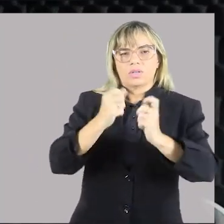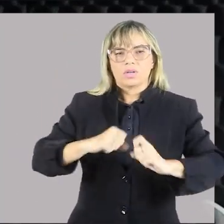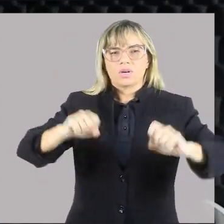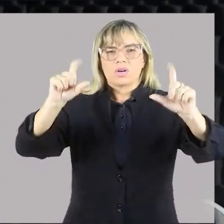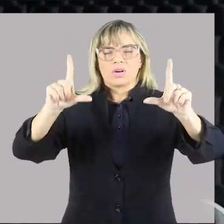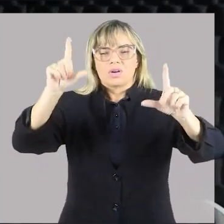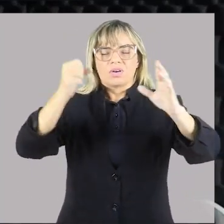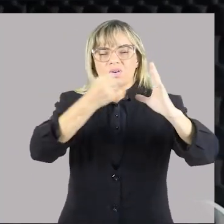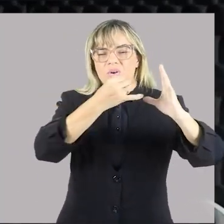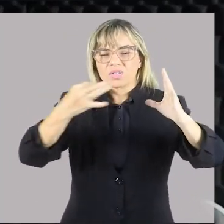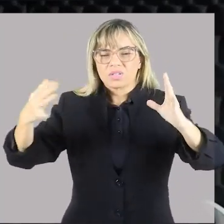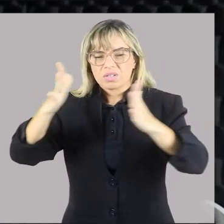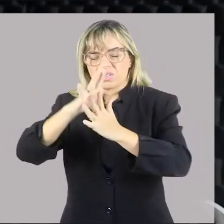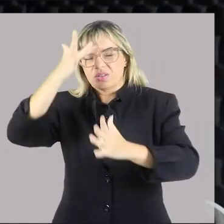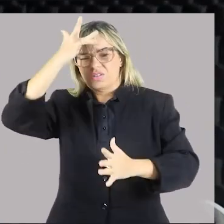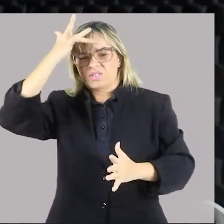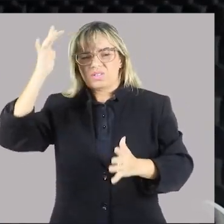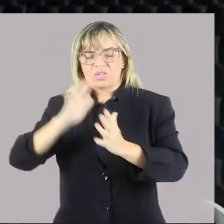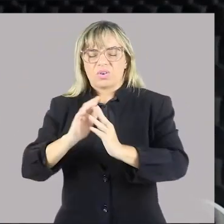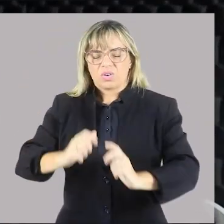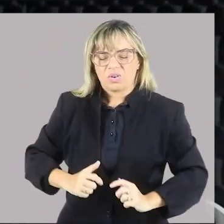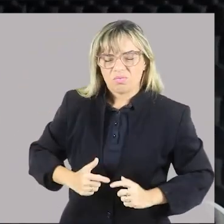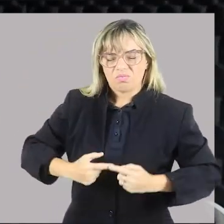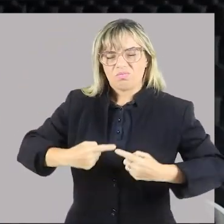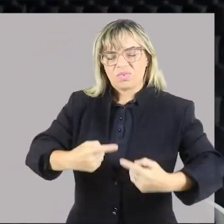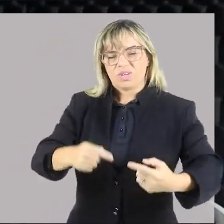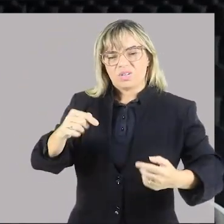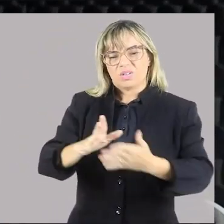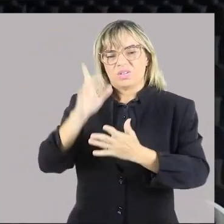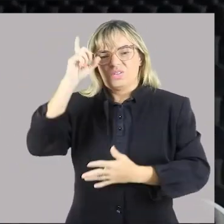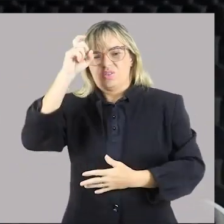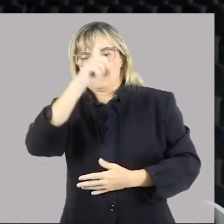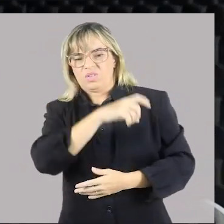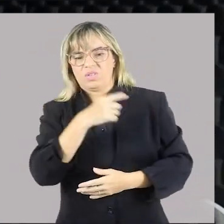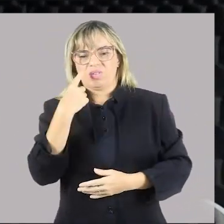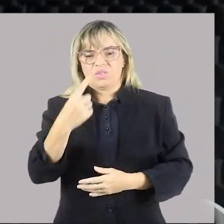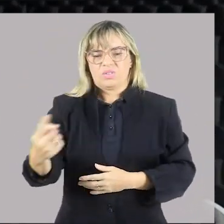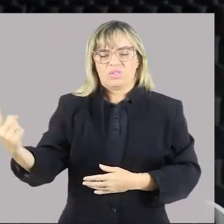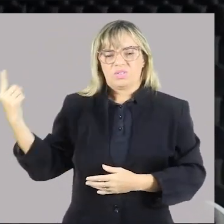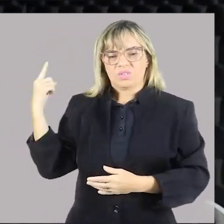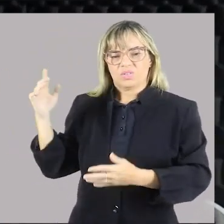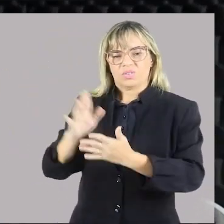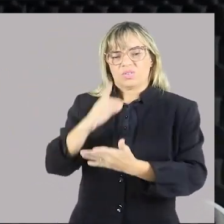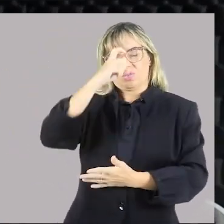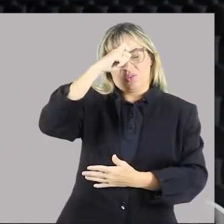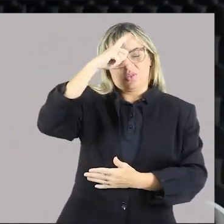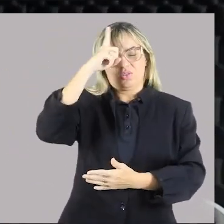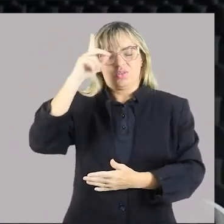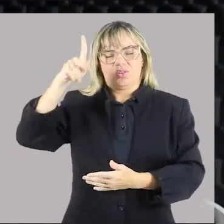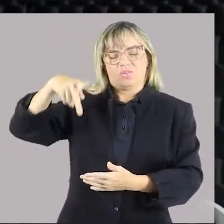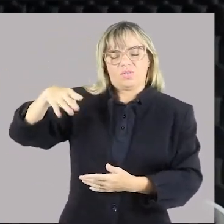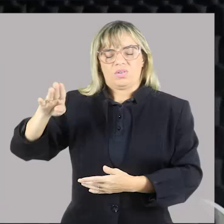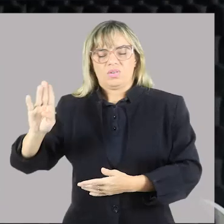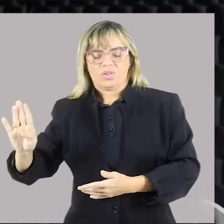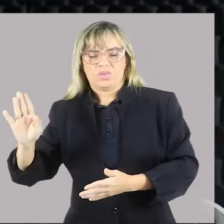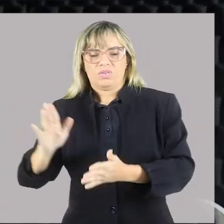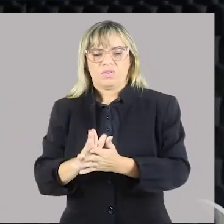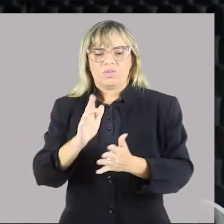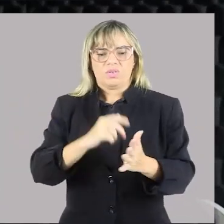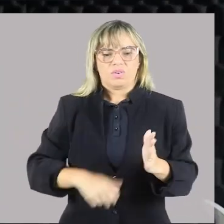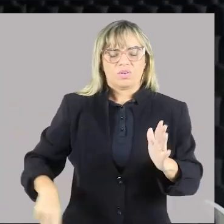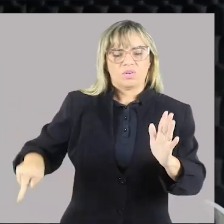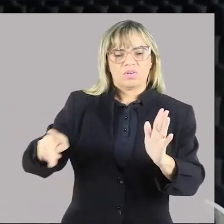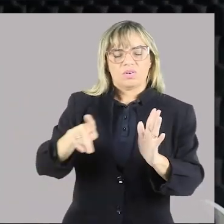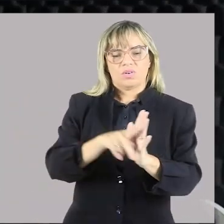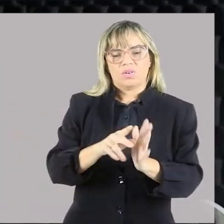que estão enfrentando a lotação nos hospitais públicos e particulares relacionados